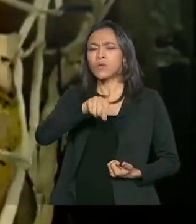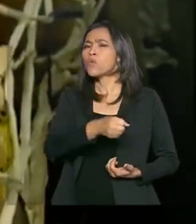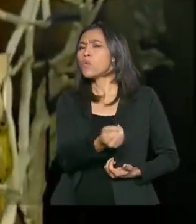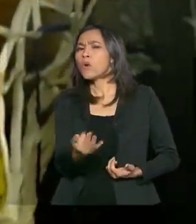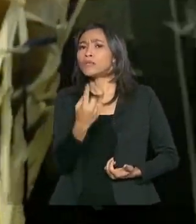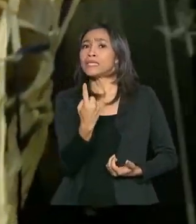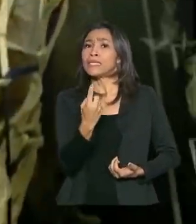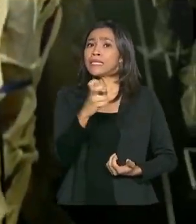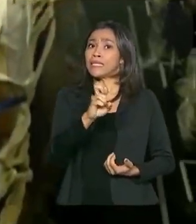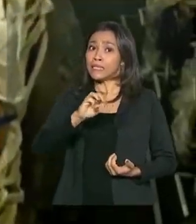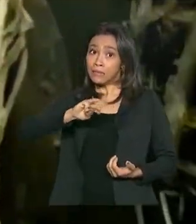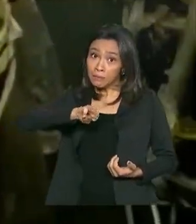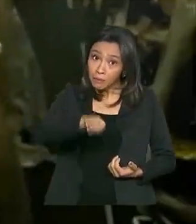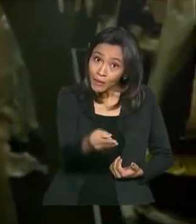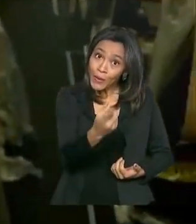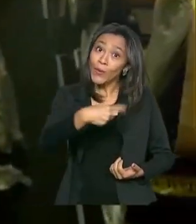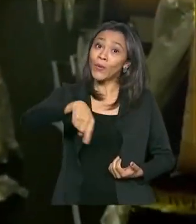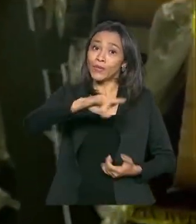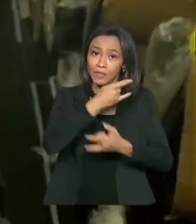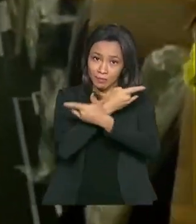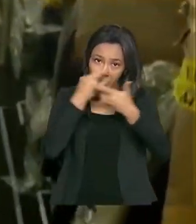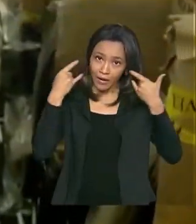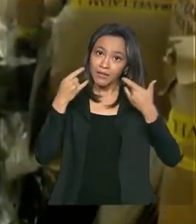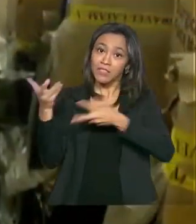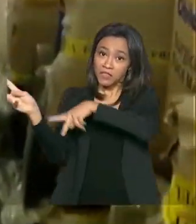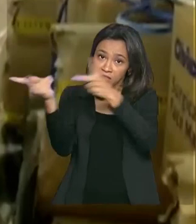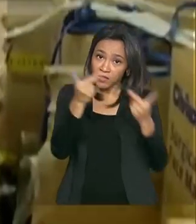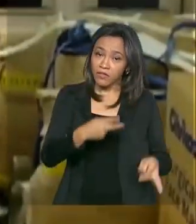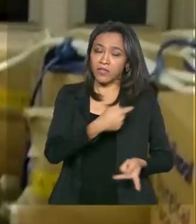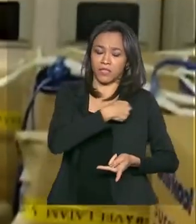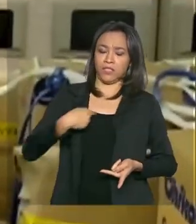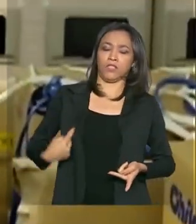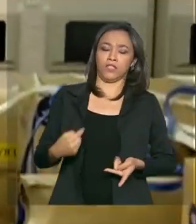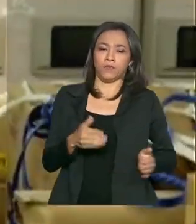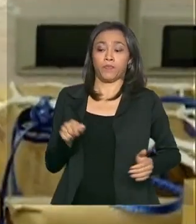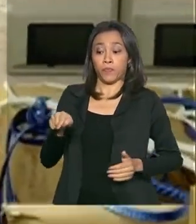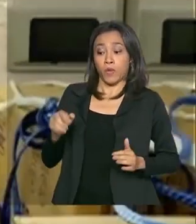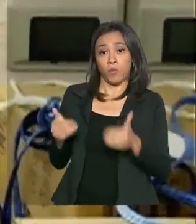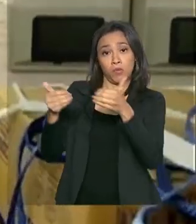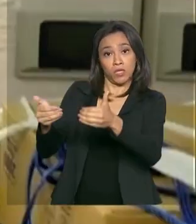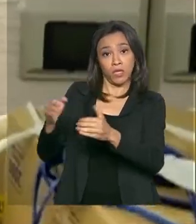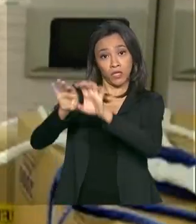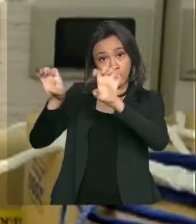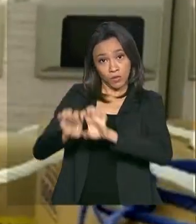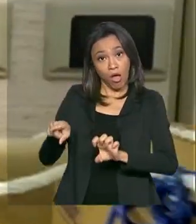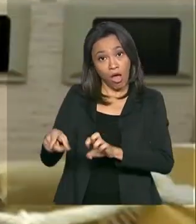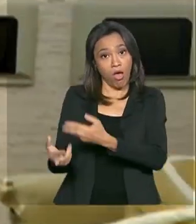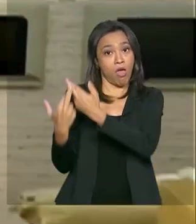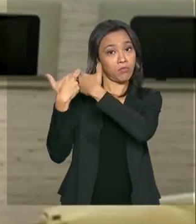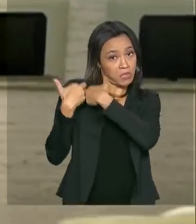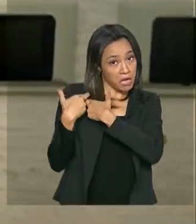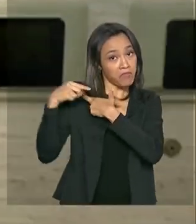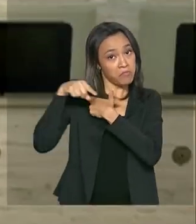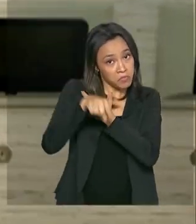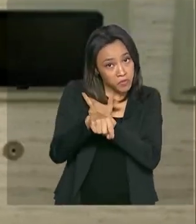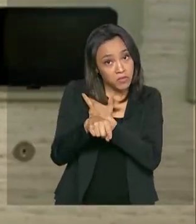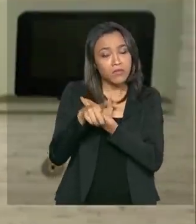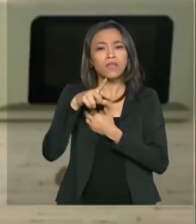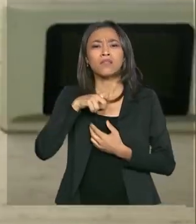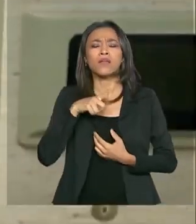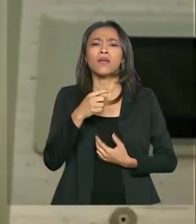máscaras cirúrgicas da China. O Ministério da Infraestrutura é responsável pela mega-operação que envolve